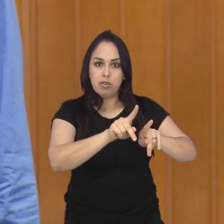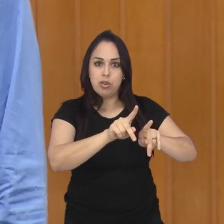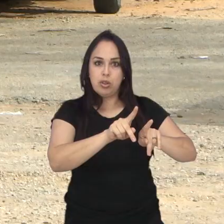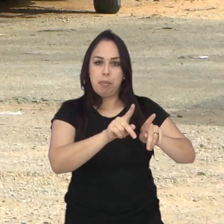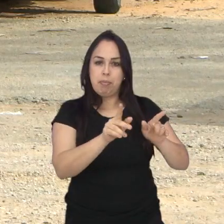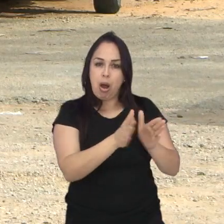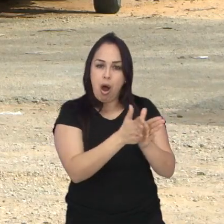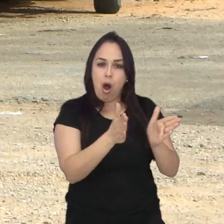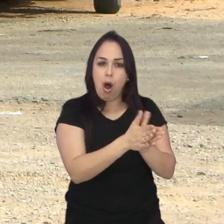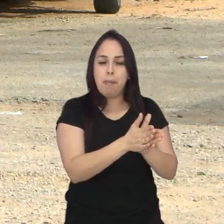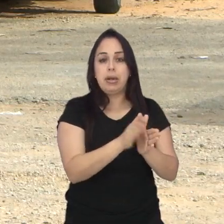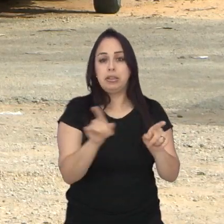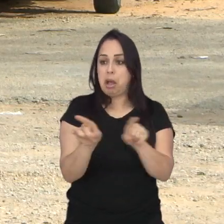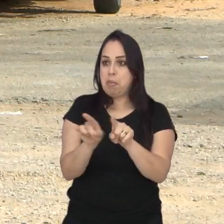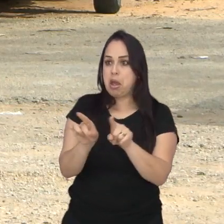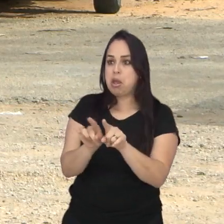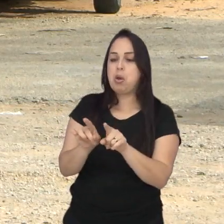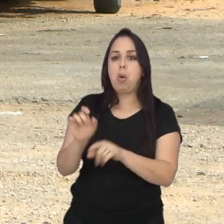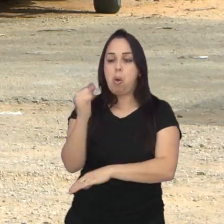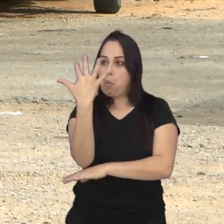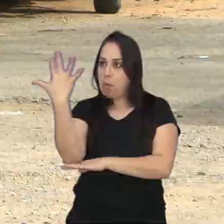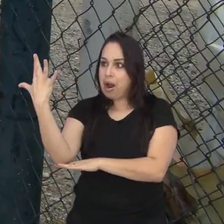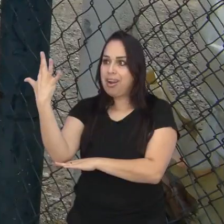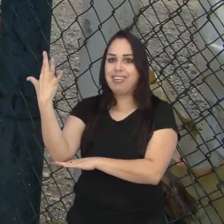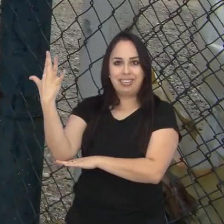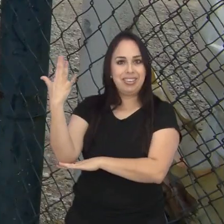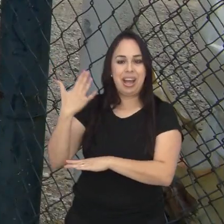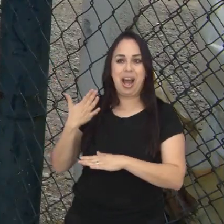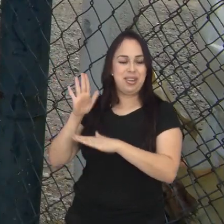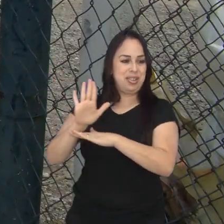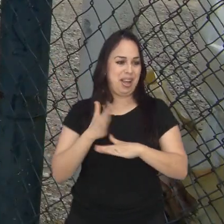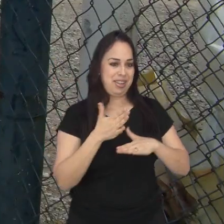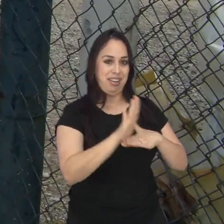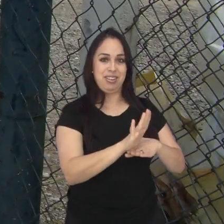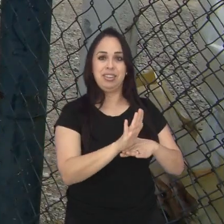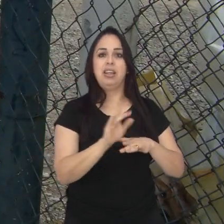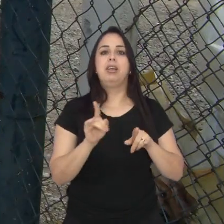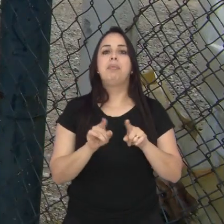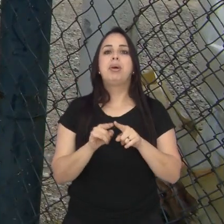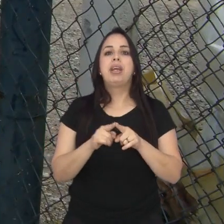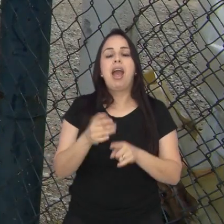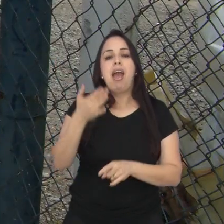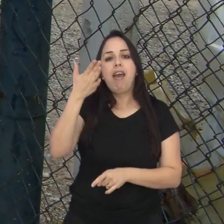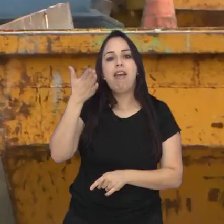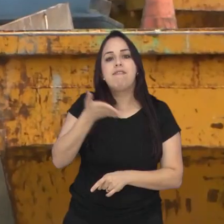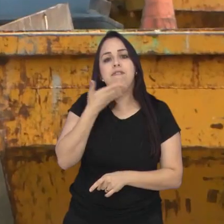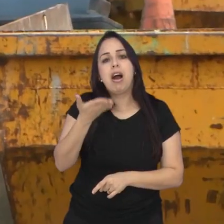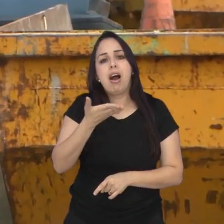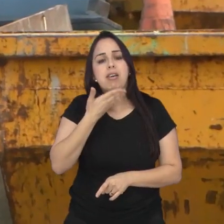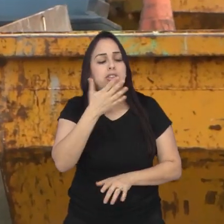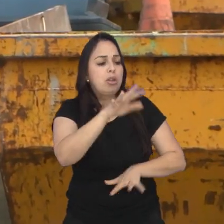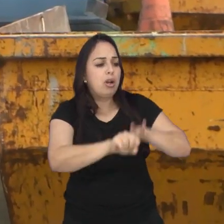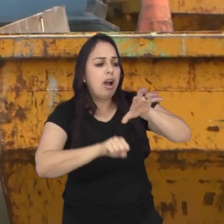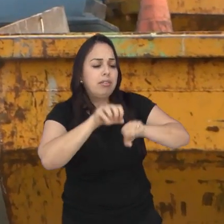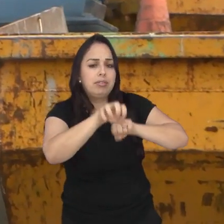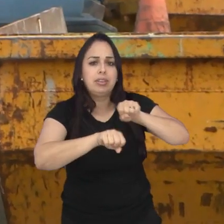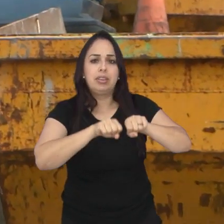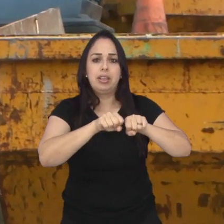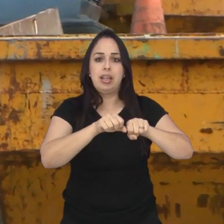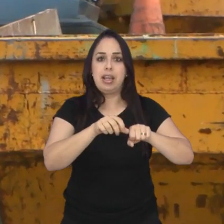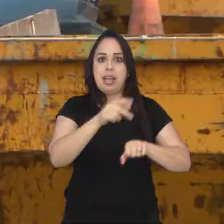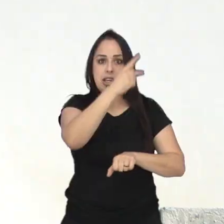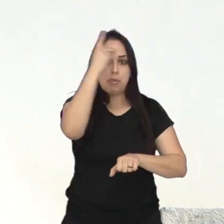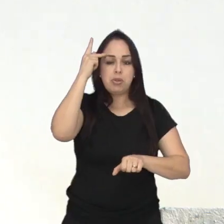população de baixa renda seja beneficiada, como o meio ambiente também. Já que com a facilidade de recolher os entulhos,